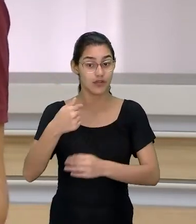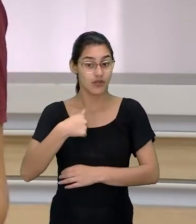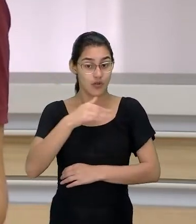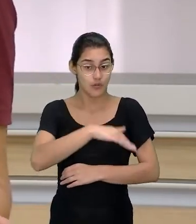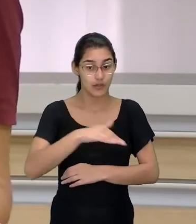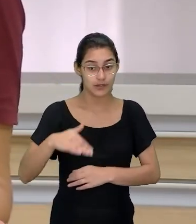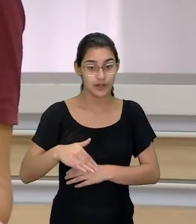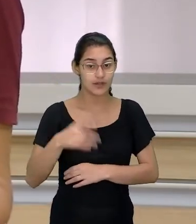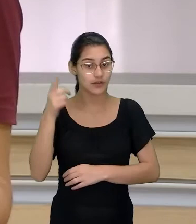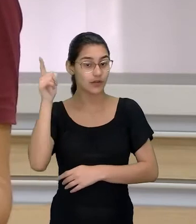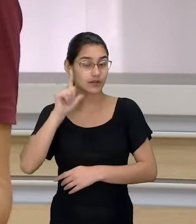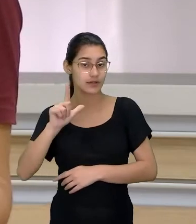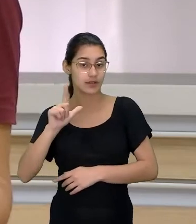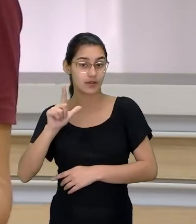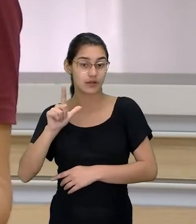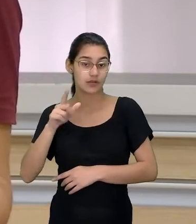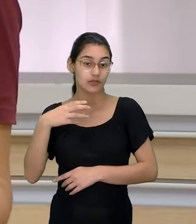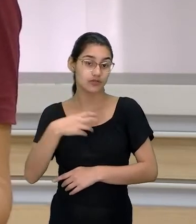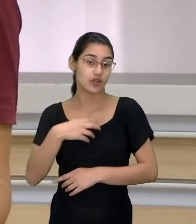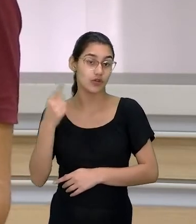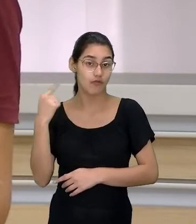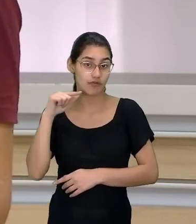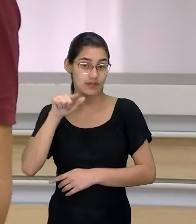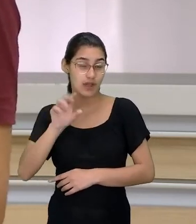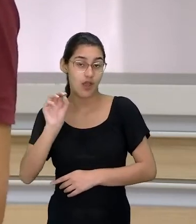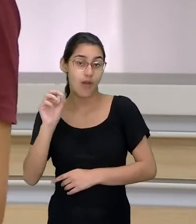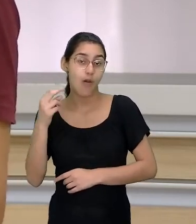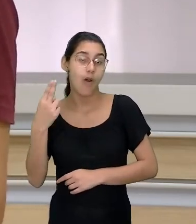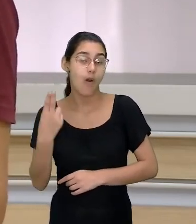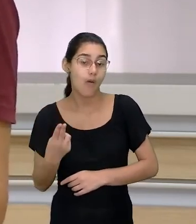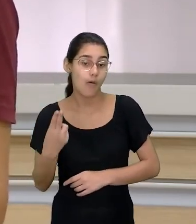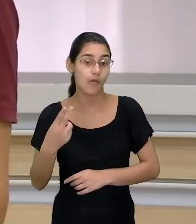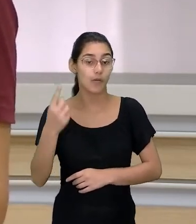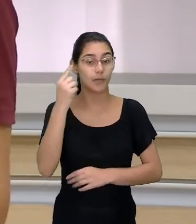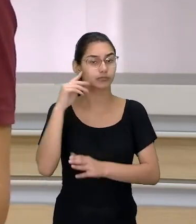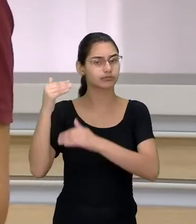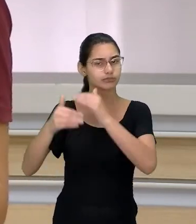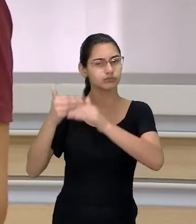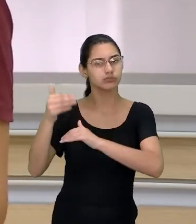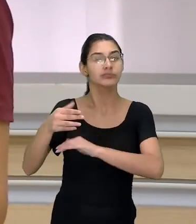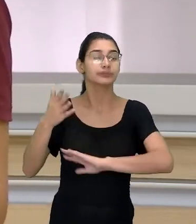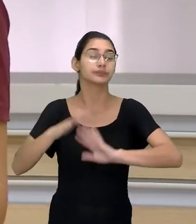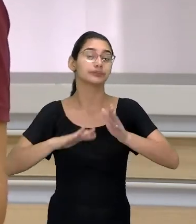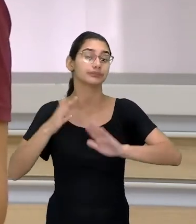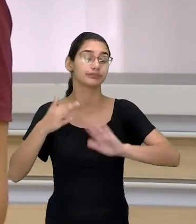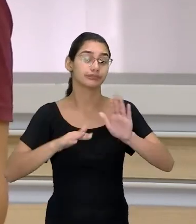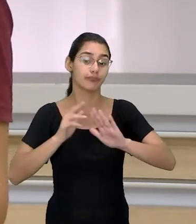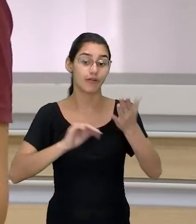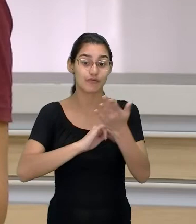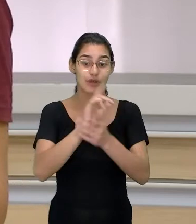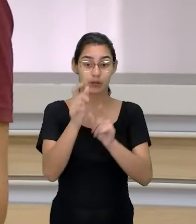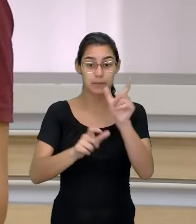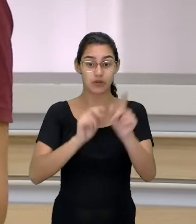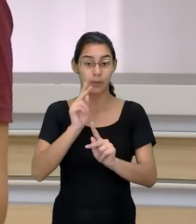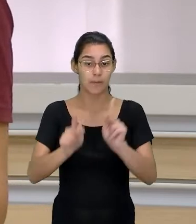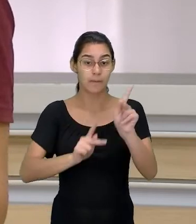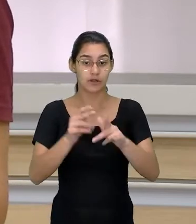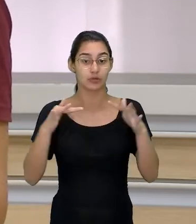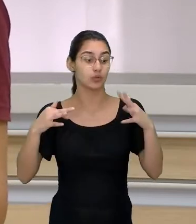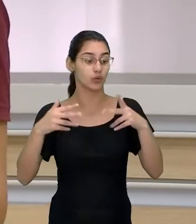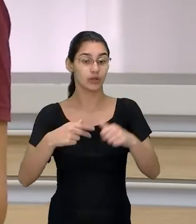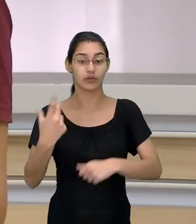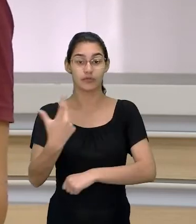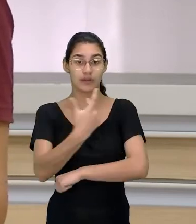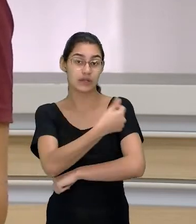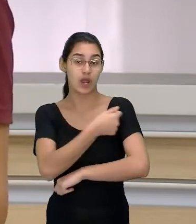sua criança venceu numa batalha de convencimento com você? Ou ela tem a consequência de, talvez, várias pessoas da população não se